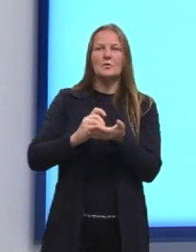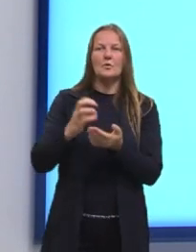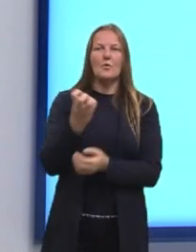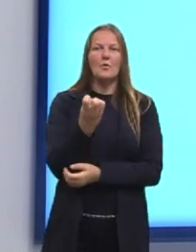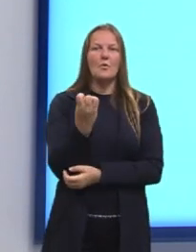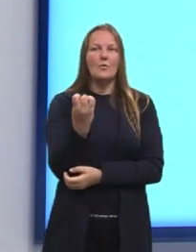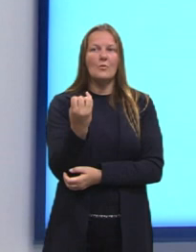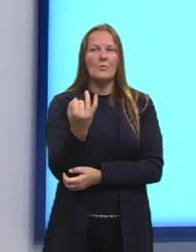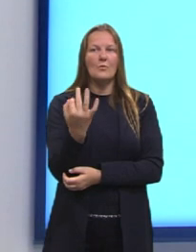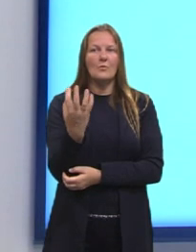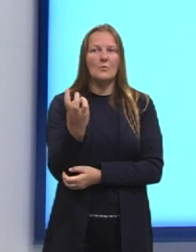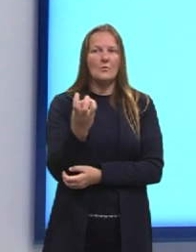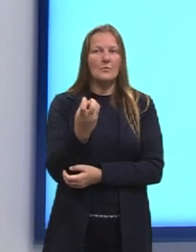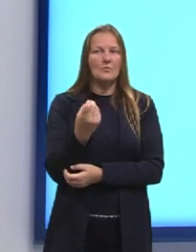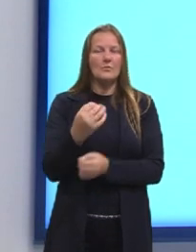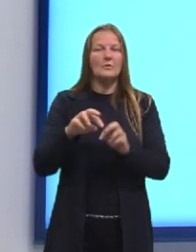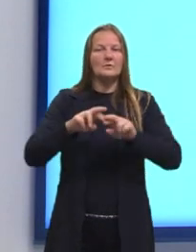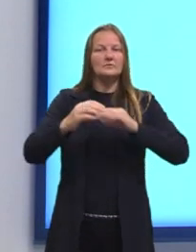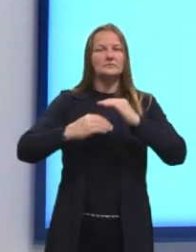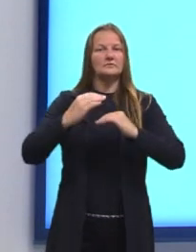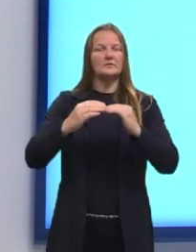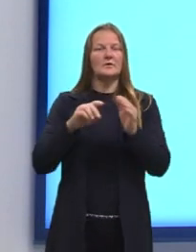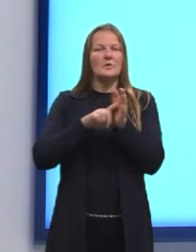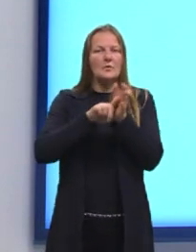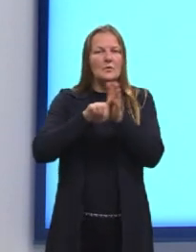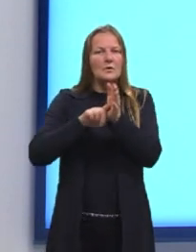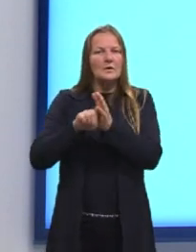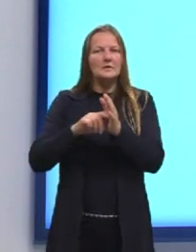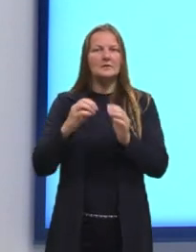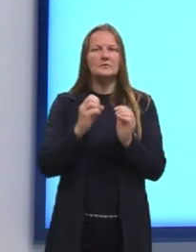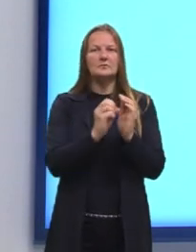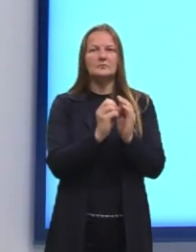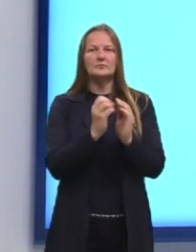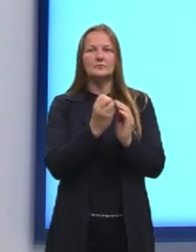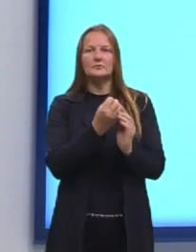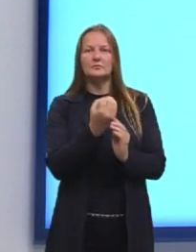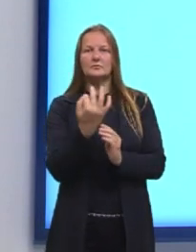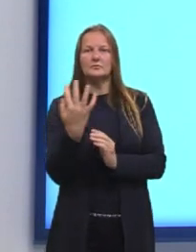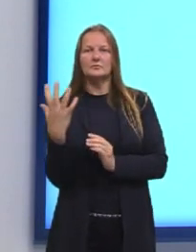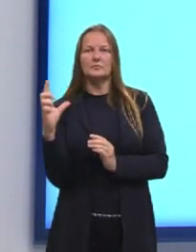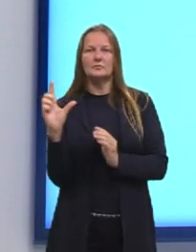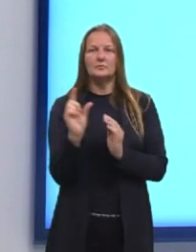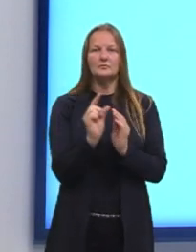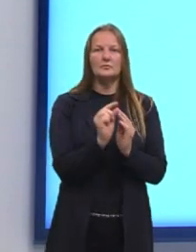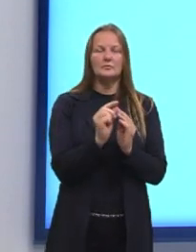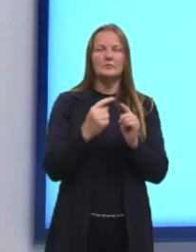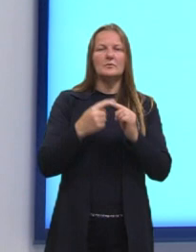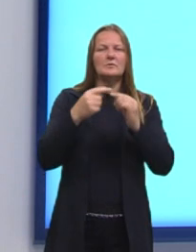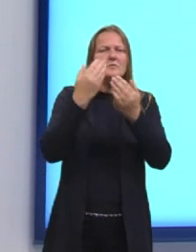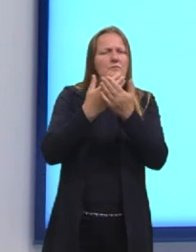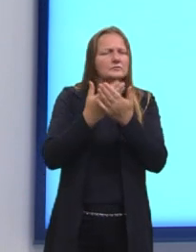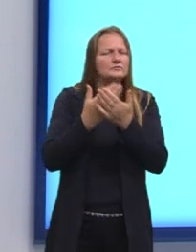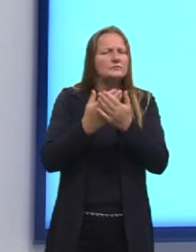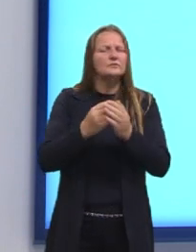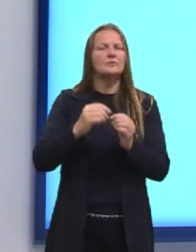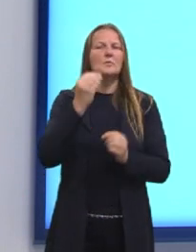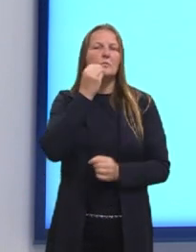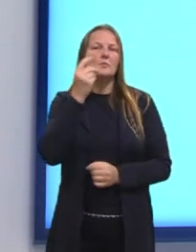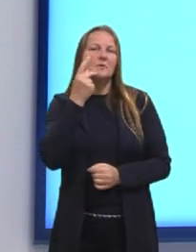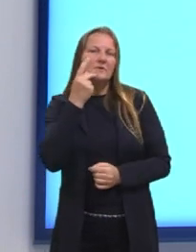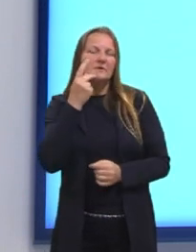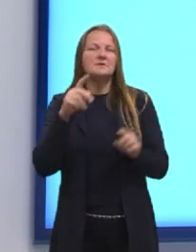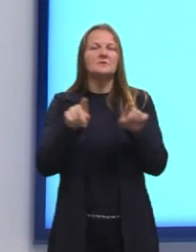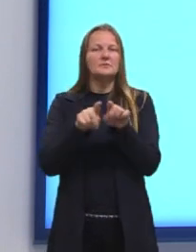desenvolvidas pela análise combinatória em situações que envolvem o estudo da probabilidade